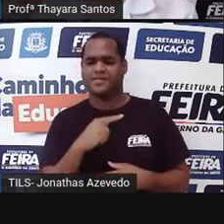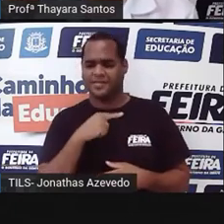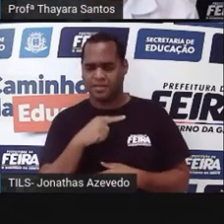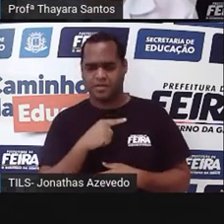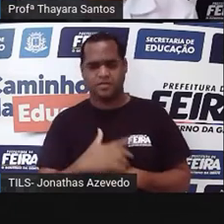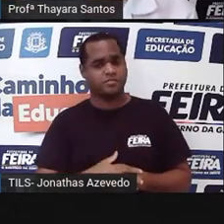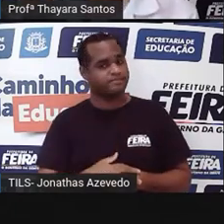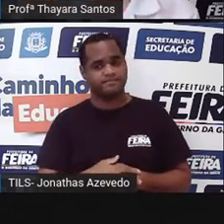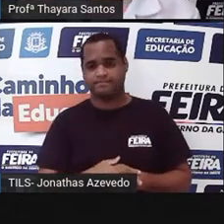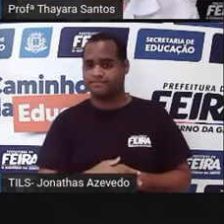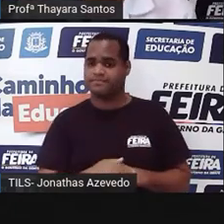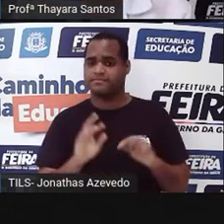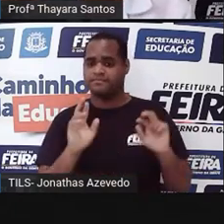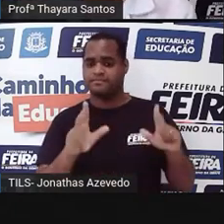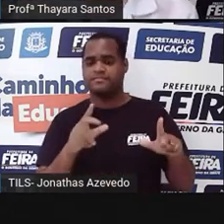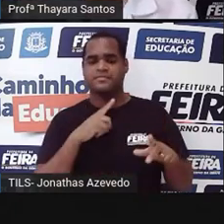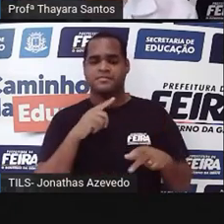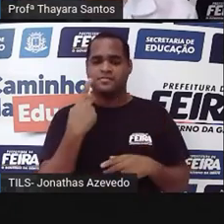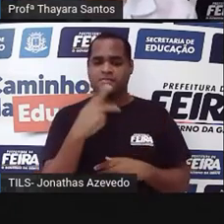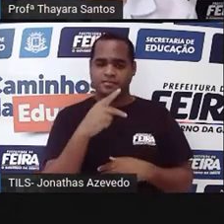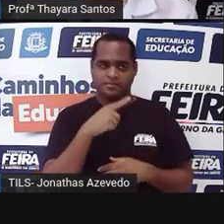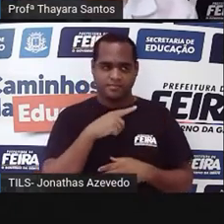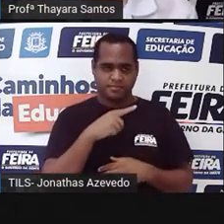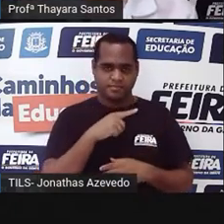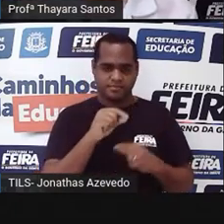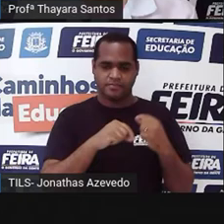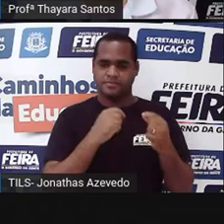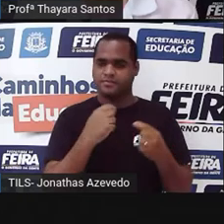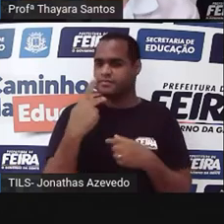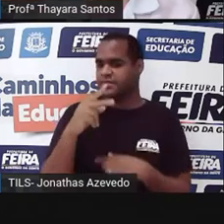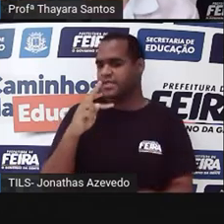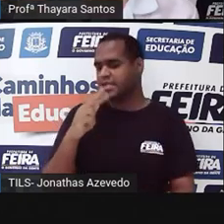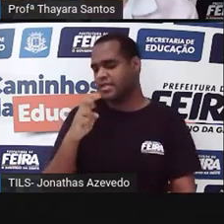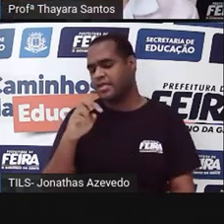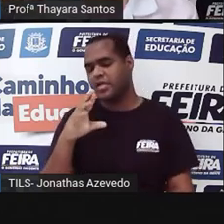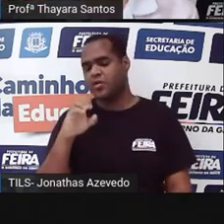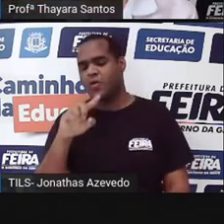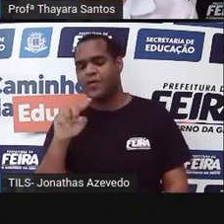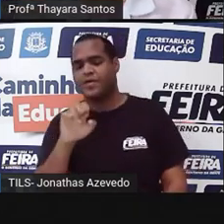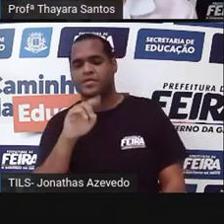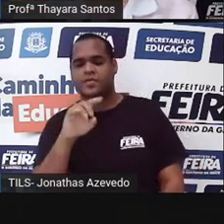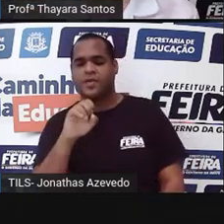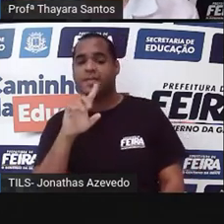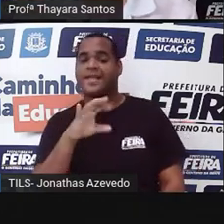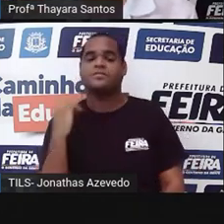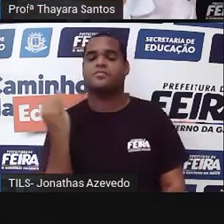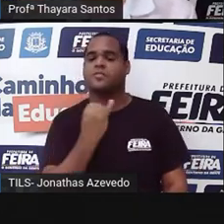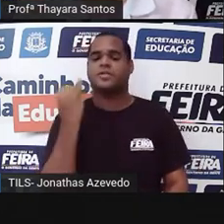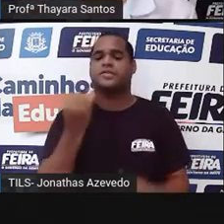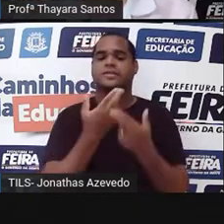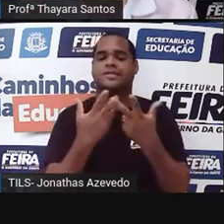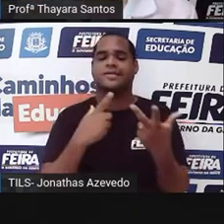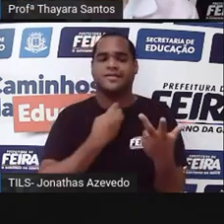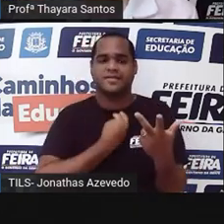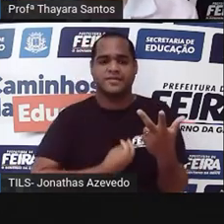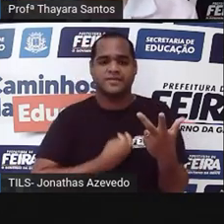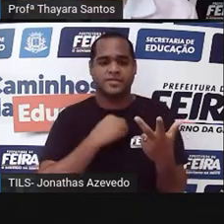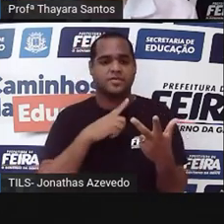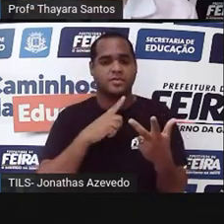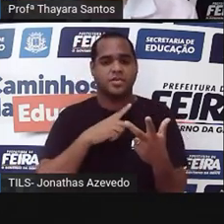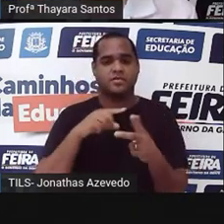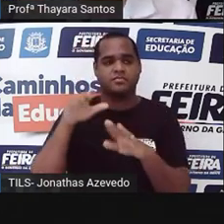fecundar a sua osfera com o seu anterozoide. O que é interessante pra todos os seres vivos é que haja